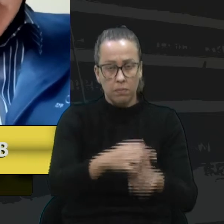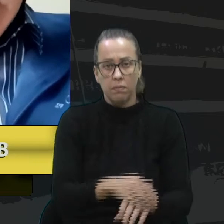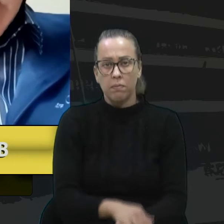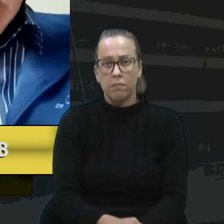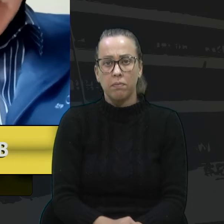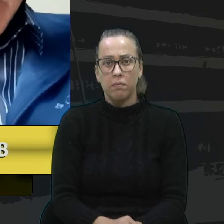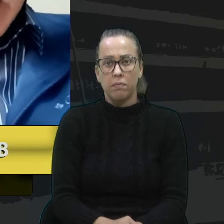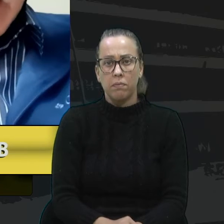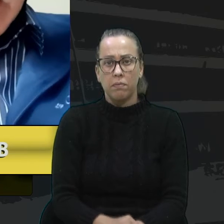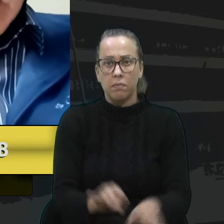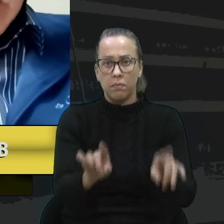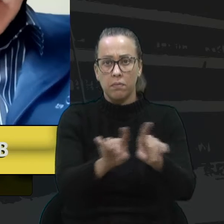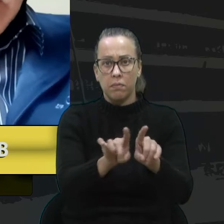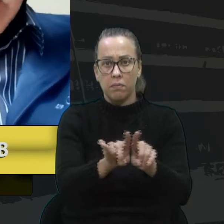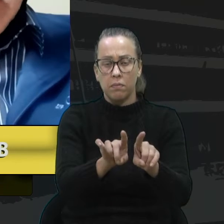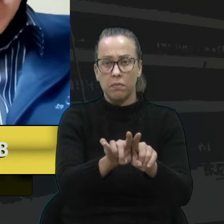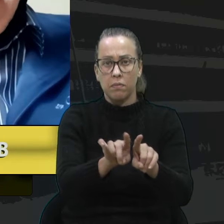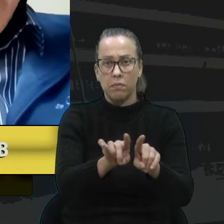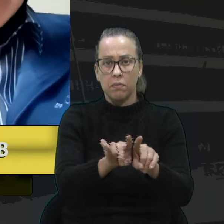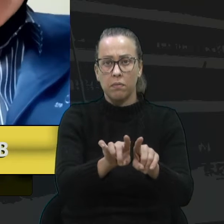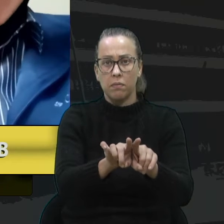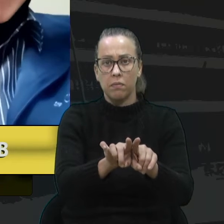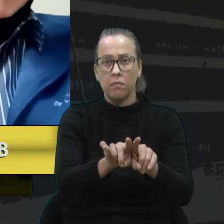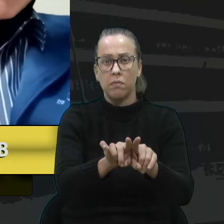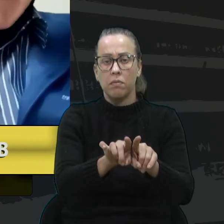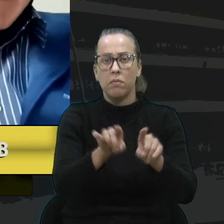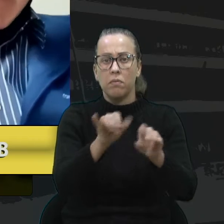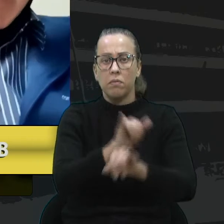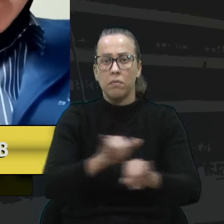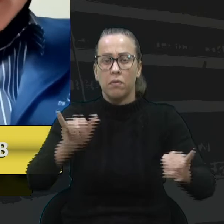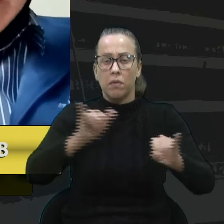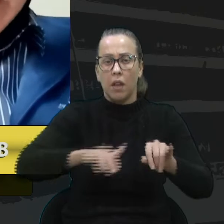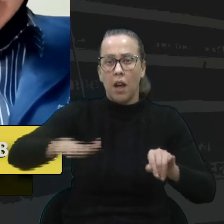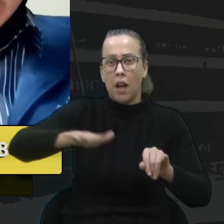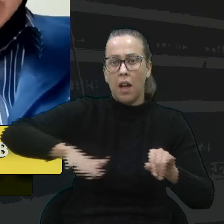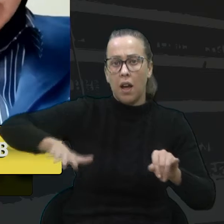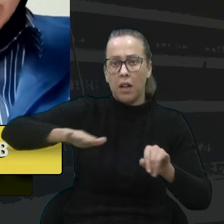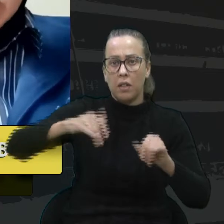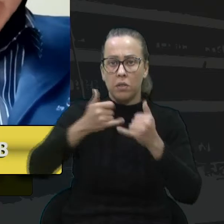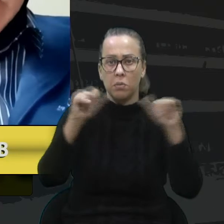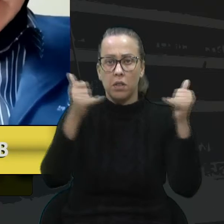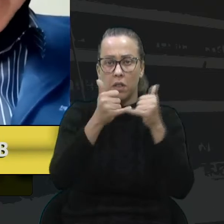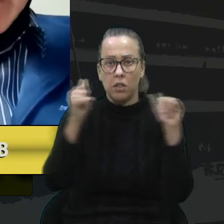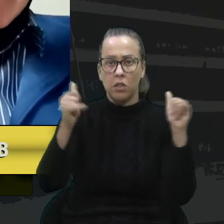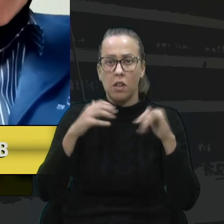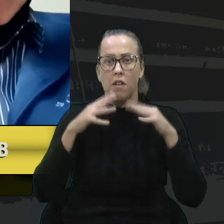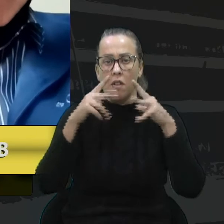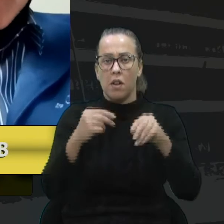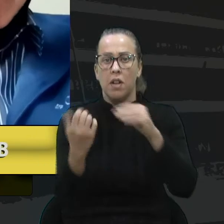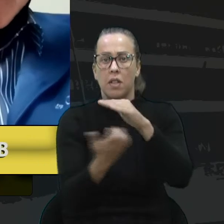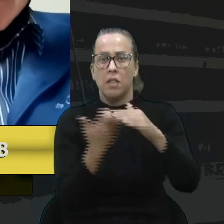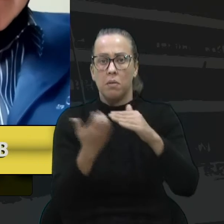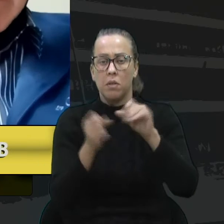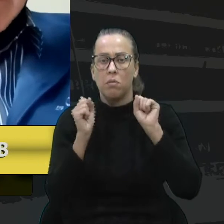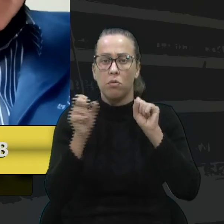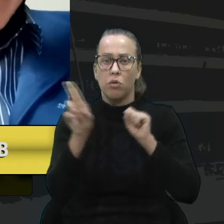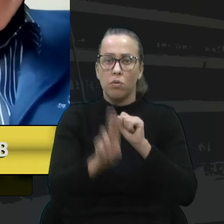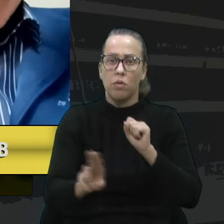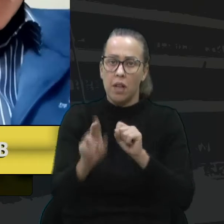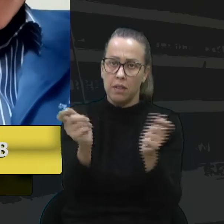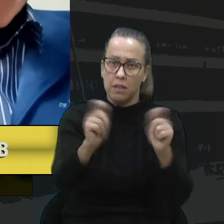E também o compartilhamento diário sobre a energia, onde várias empresas poderiam usar.